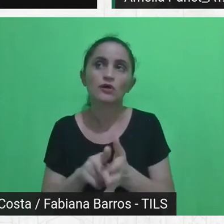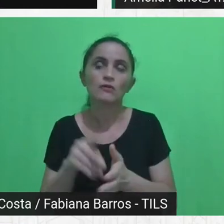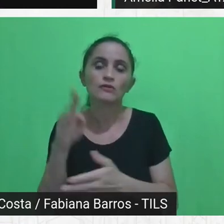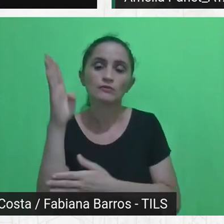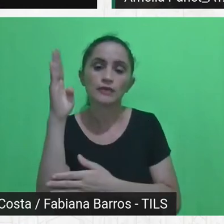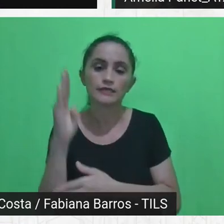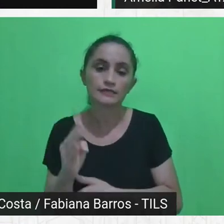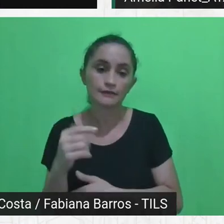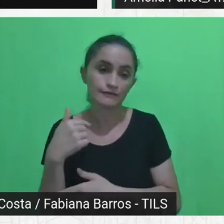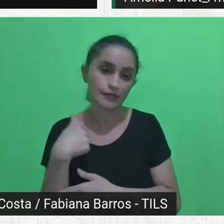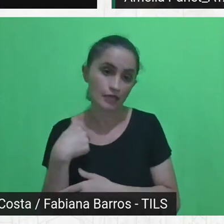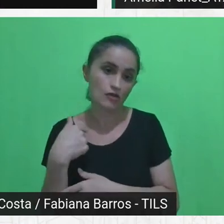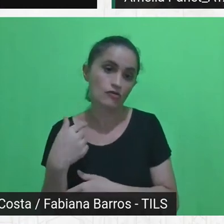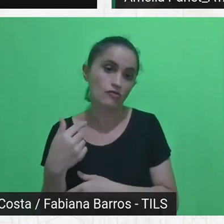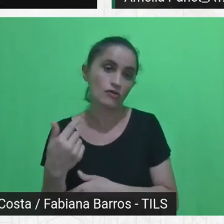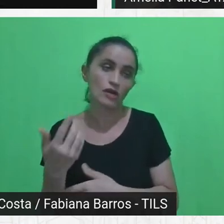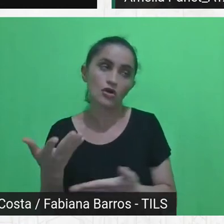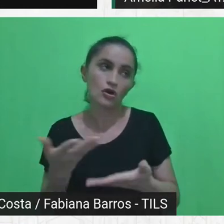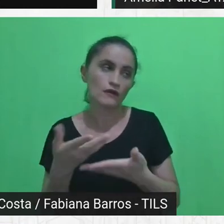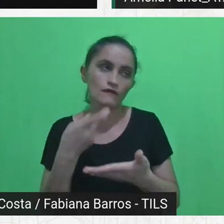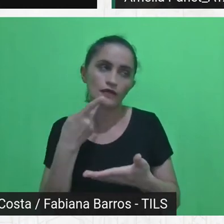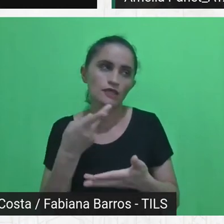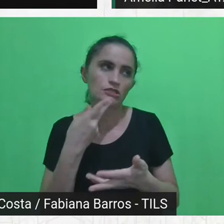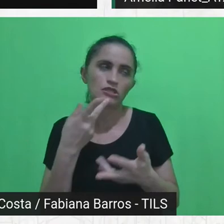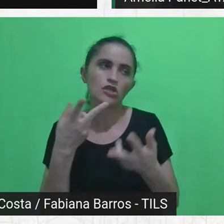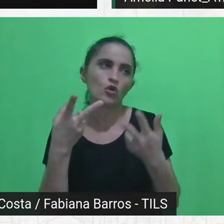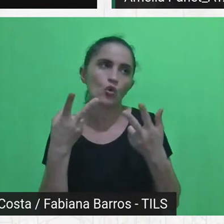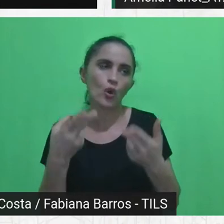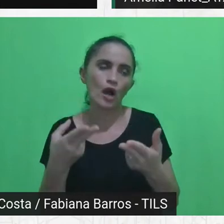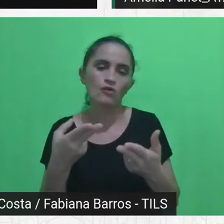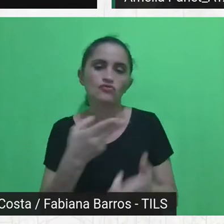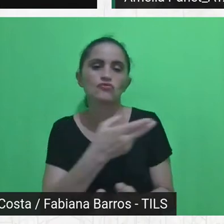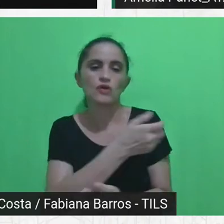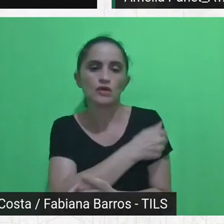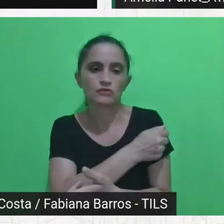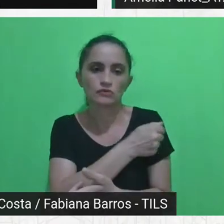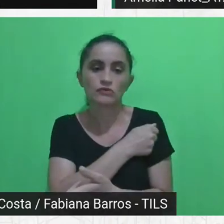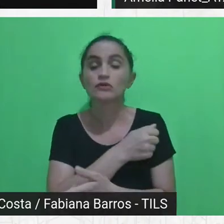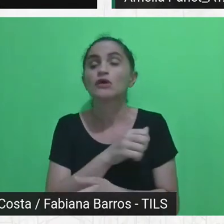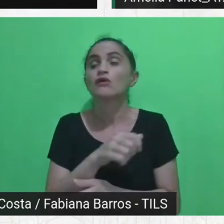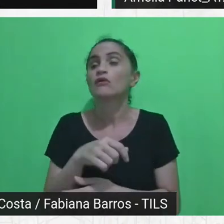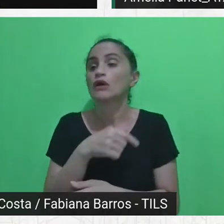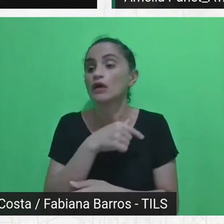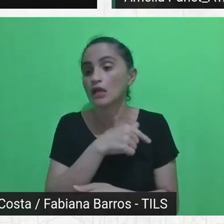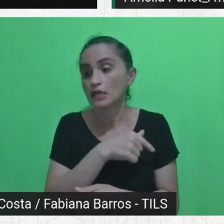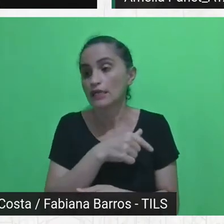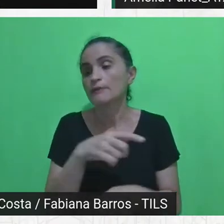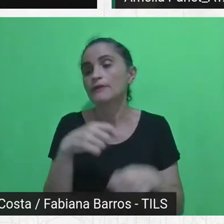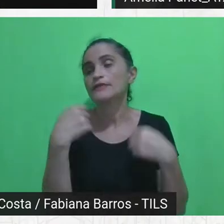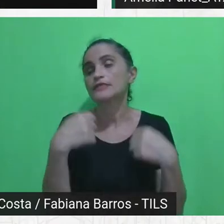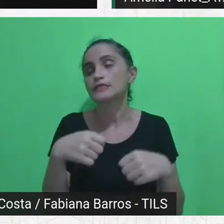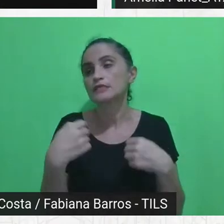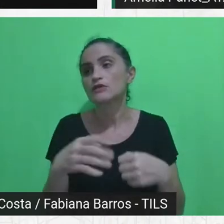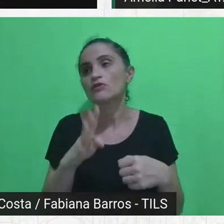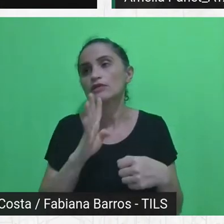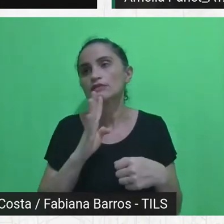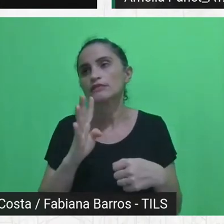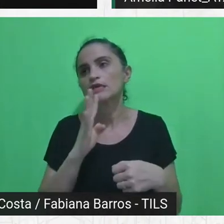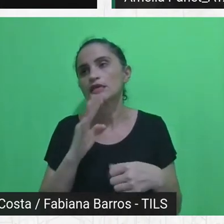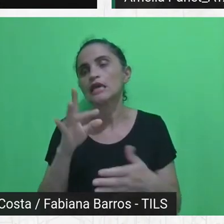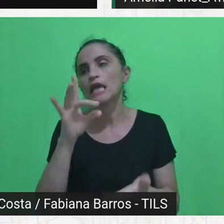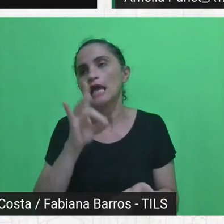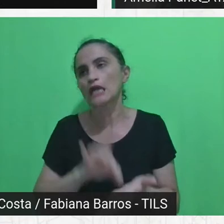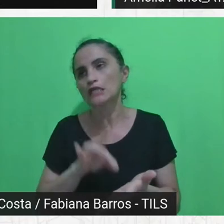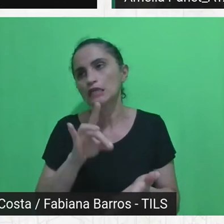como o Hernán, o professor de manhã, os estudantes precisam conhecer a realidade brasileira e a profundidade das nossas desigualdades,